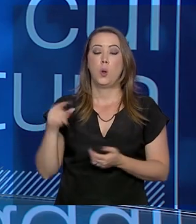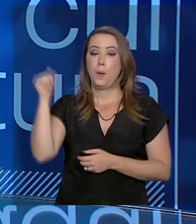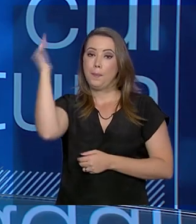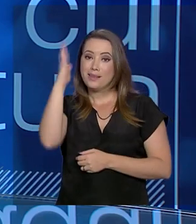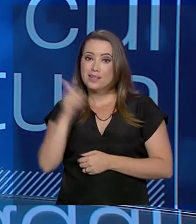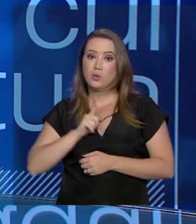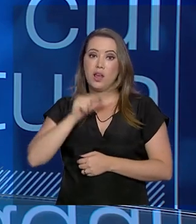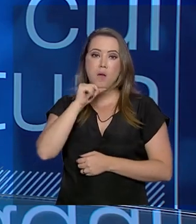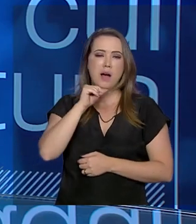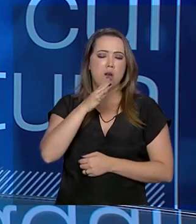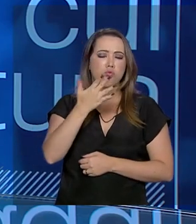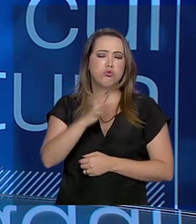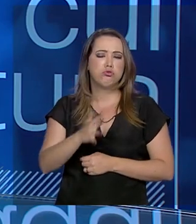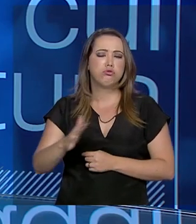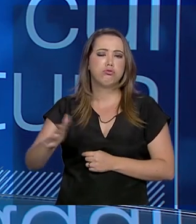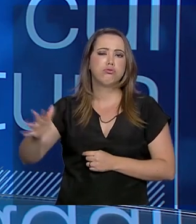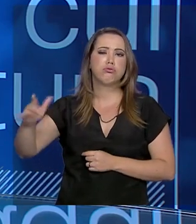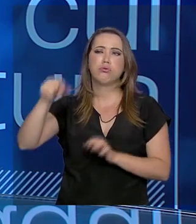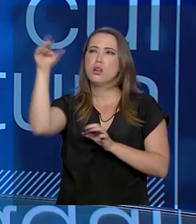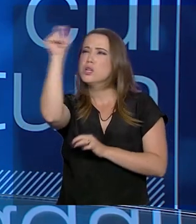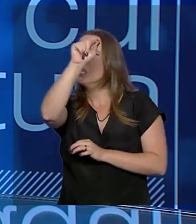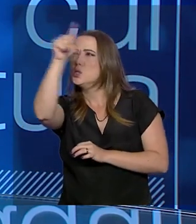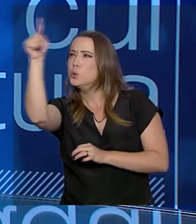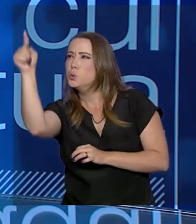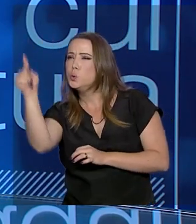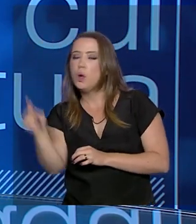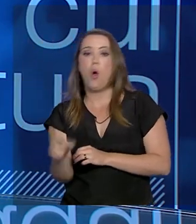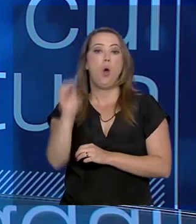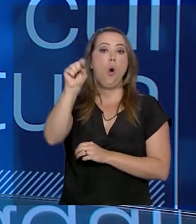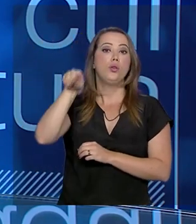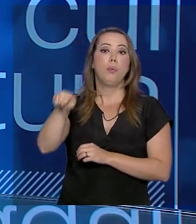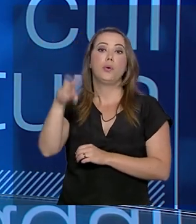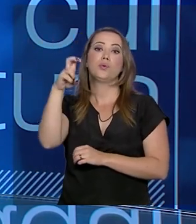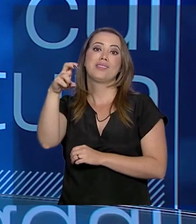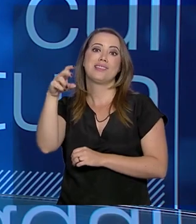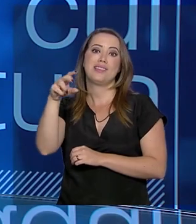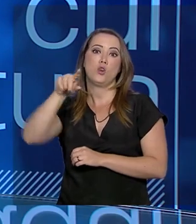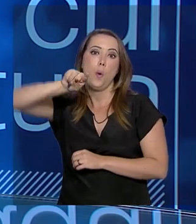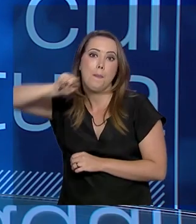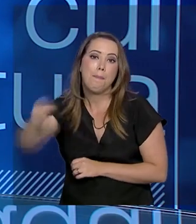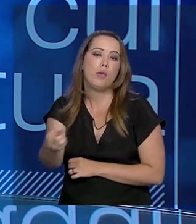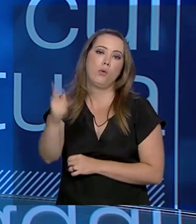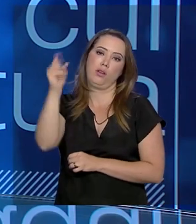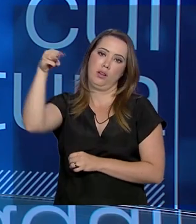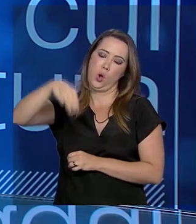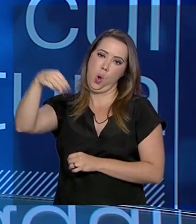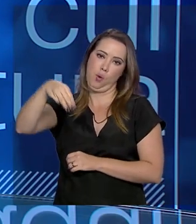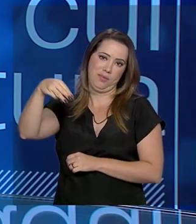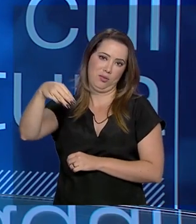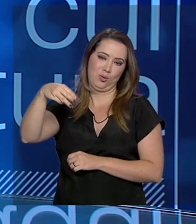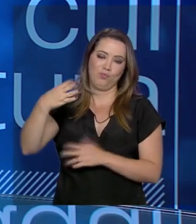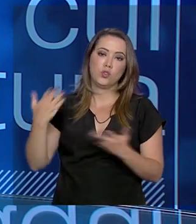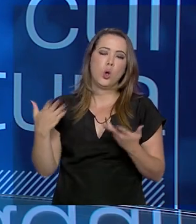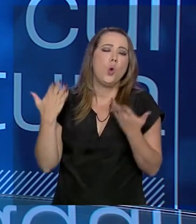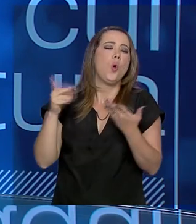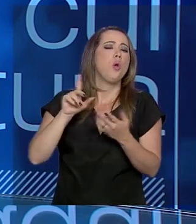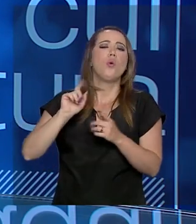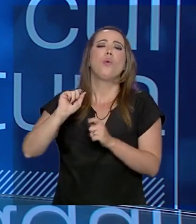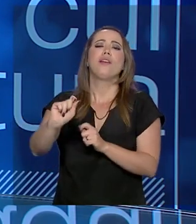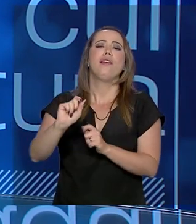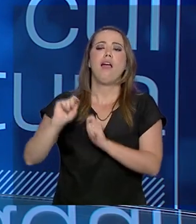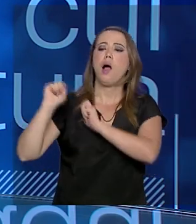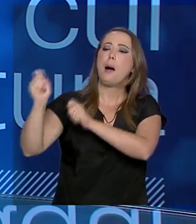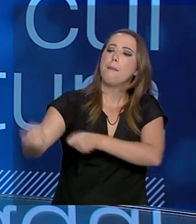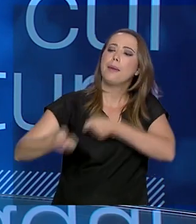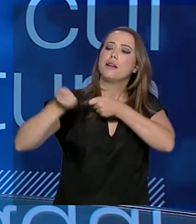Nós estamos aí entre as maiores costas do mundo. E a pesca esportiva, qual é a característica da pesca esportiva?